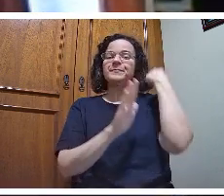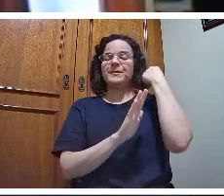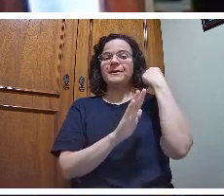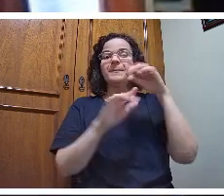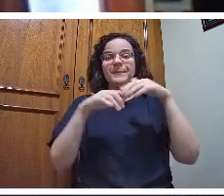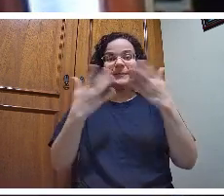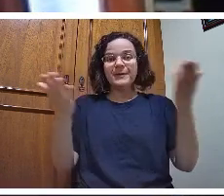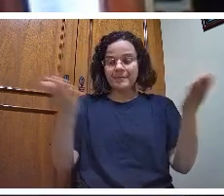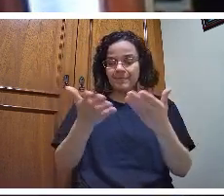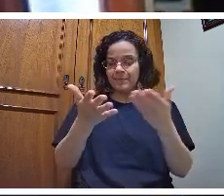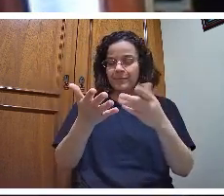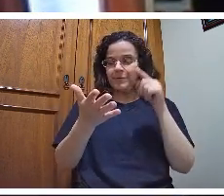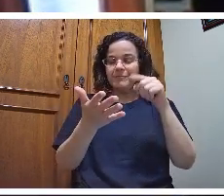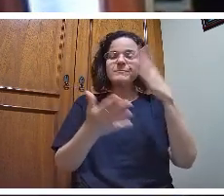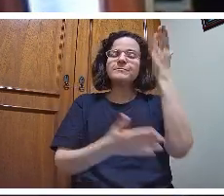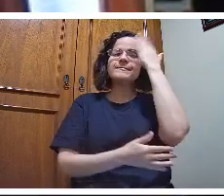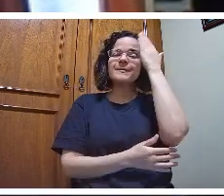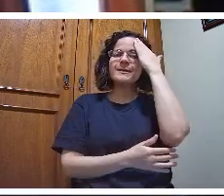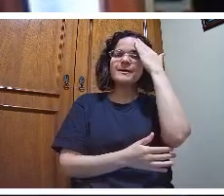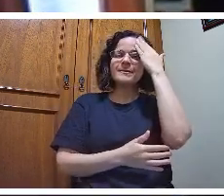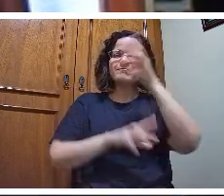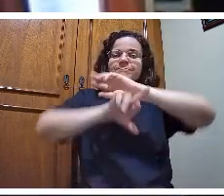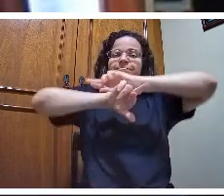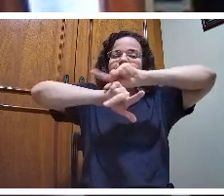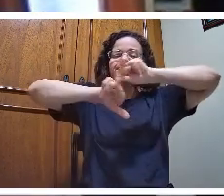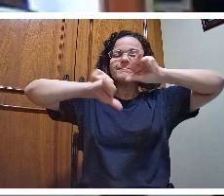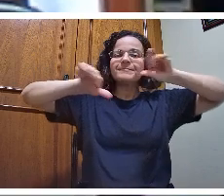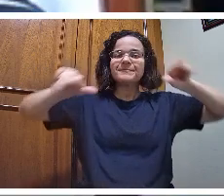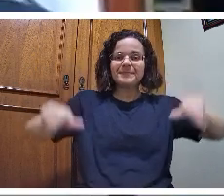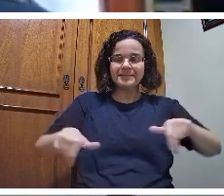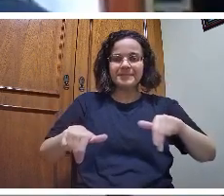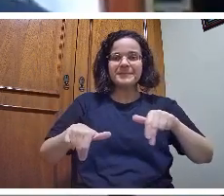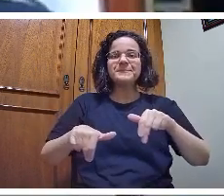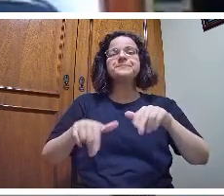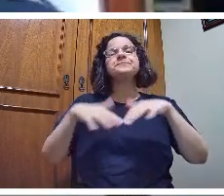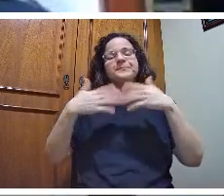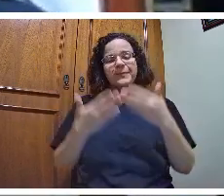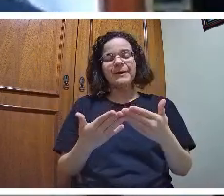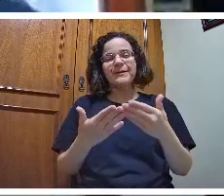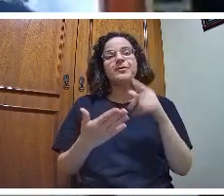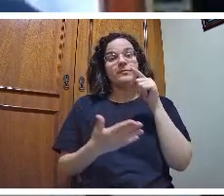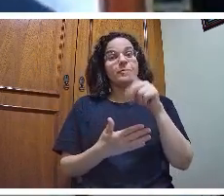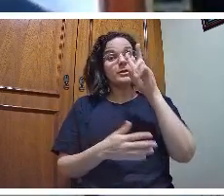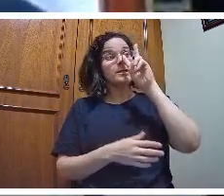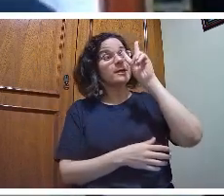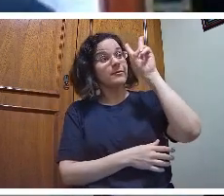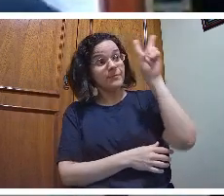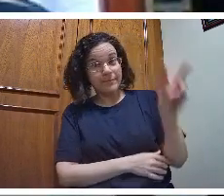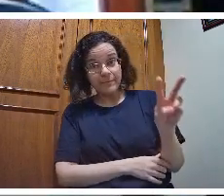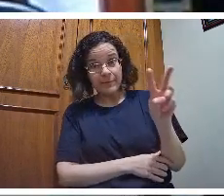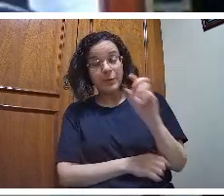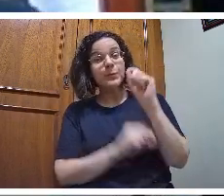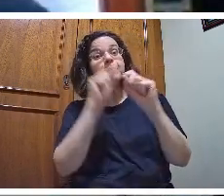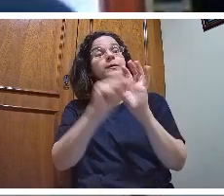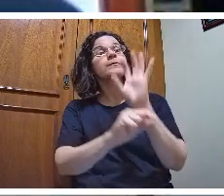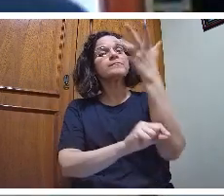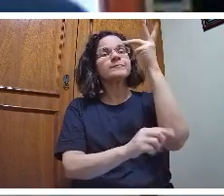Múltiplas determinações. Isto é, você vê a mesma realidade com múltiplos aspectos.